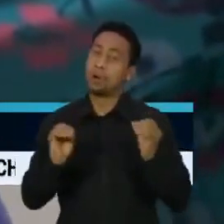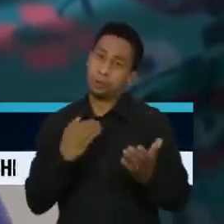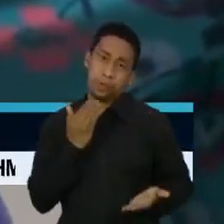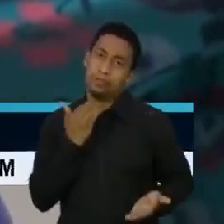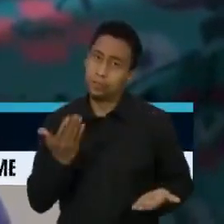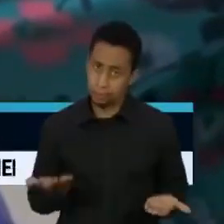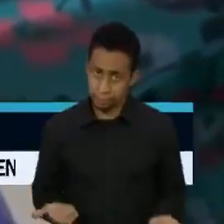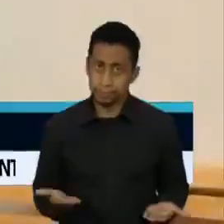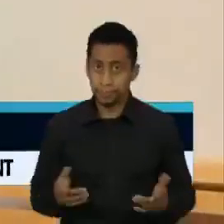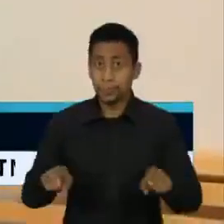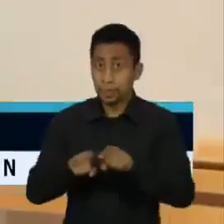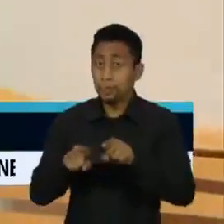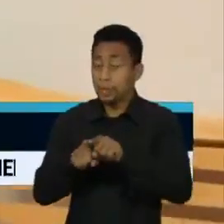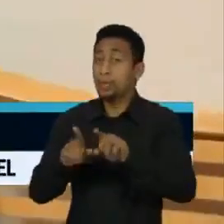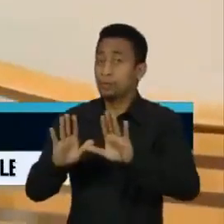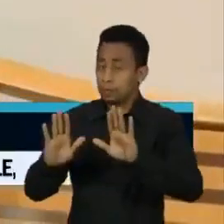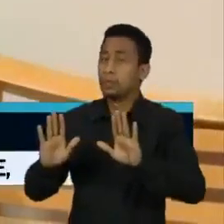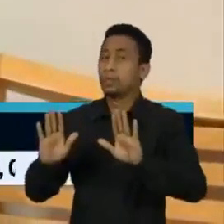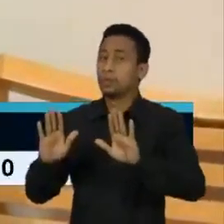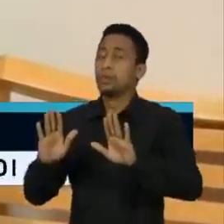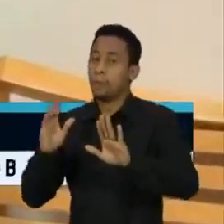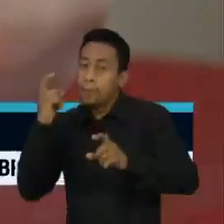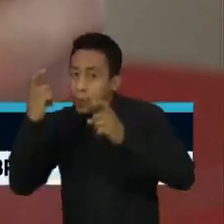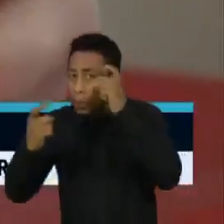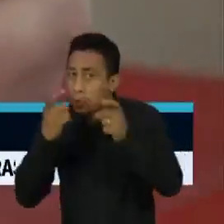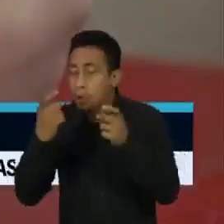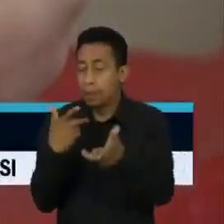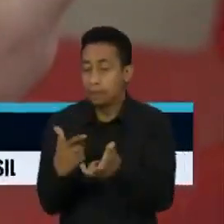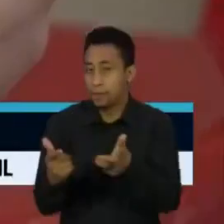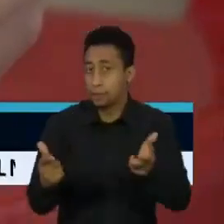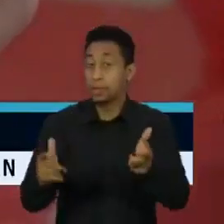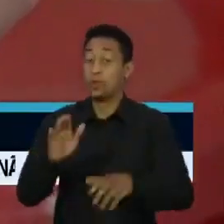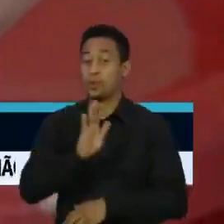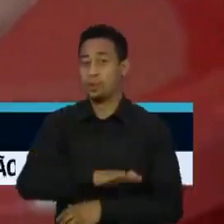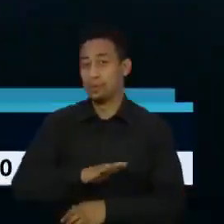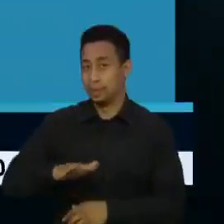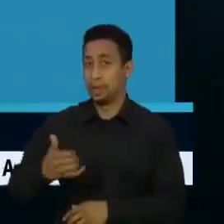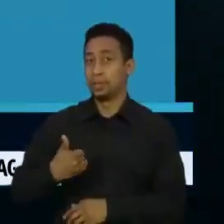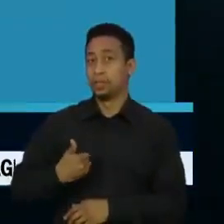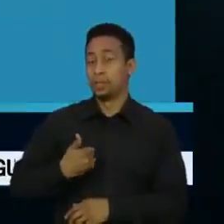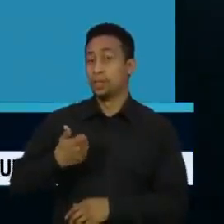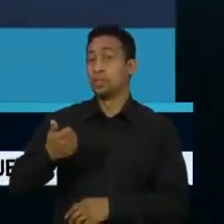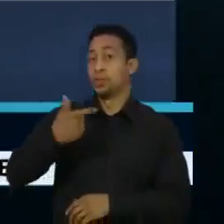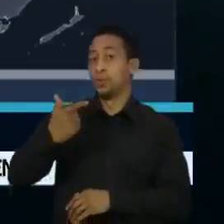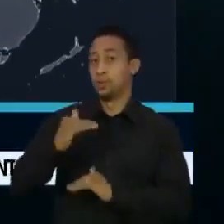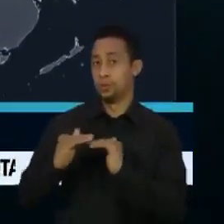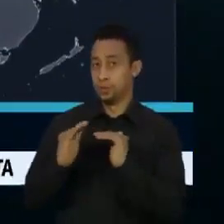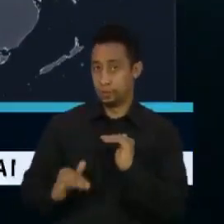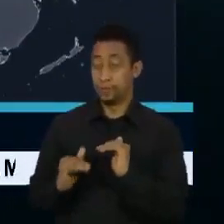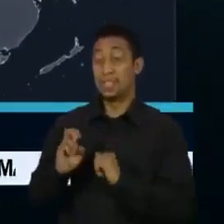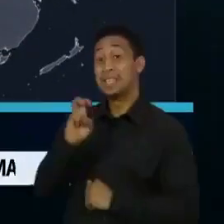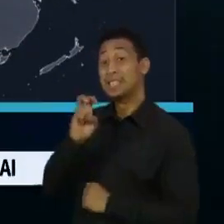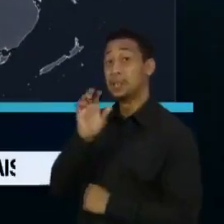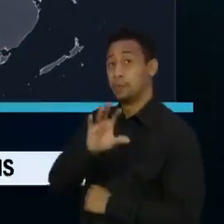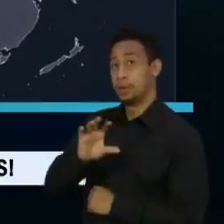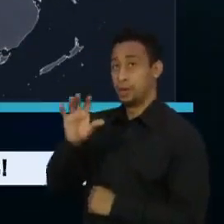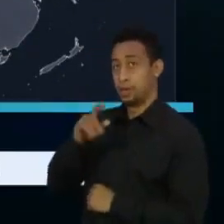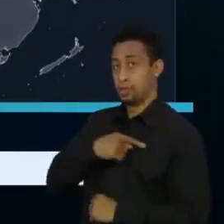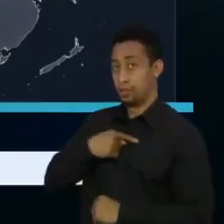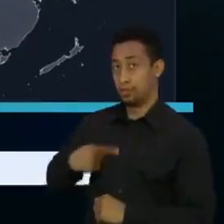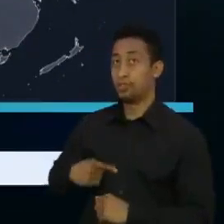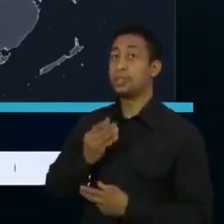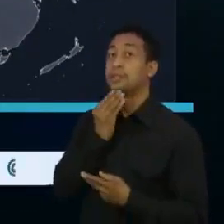discussão é a imunização de crianças com menos de 12 anos. Apenas cinco países aplicam a vacina nesse grupo. China,